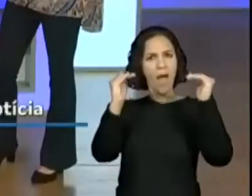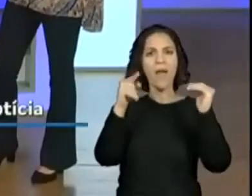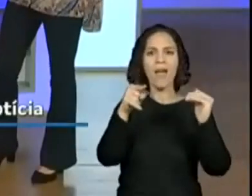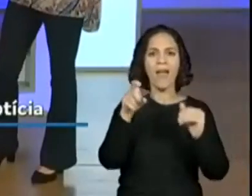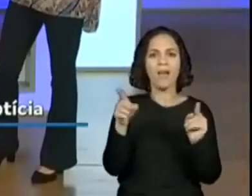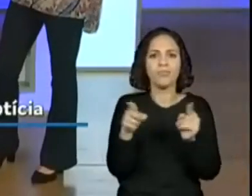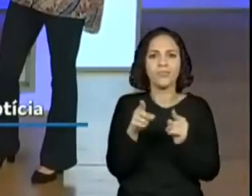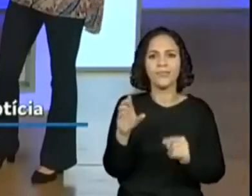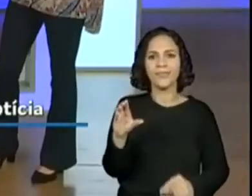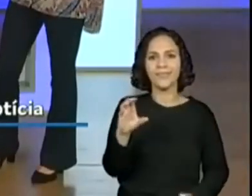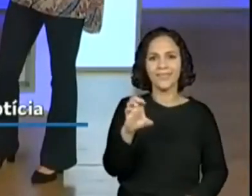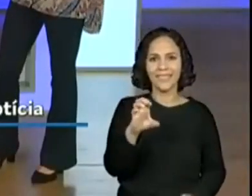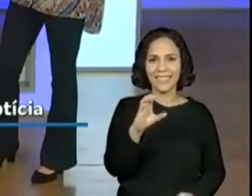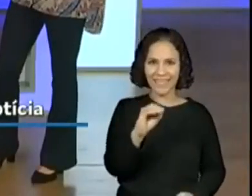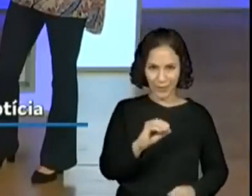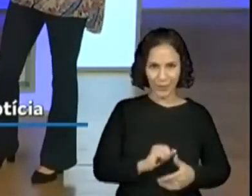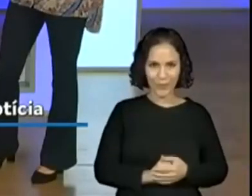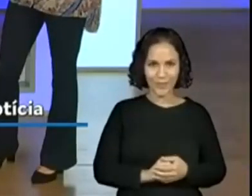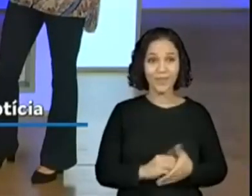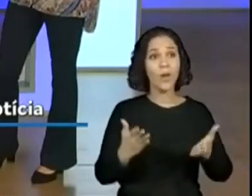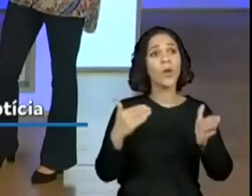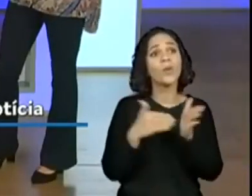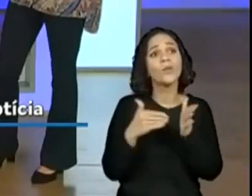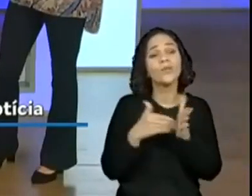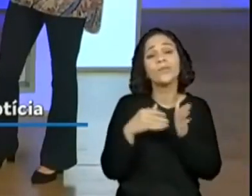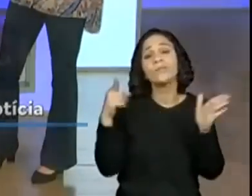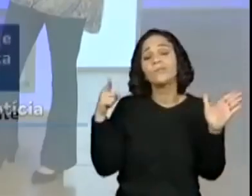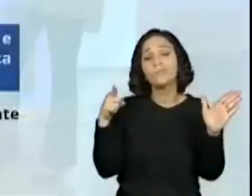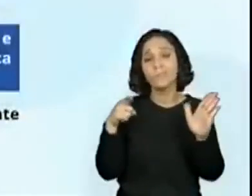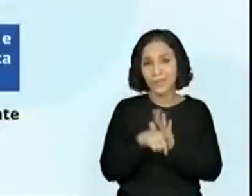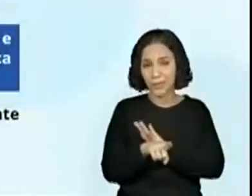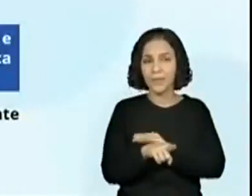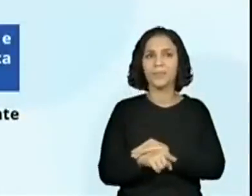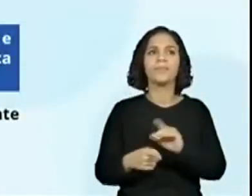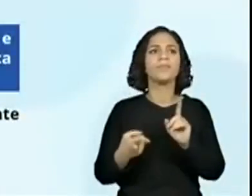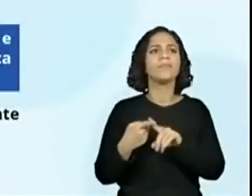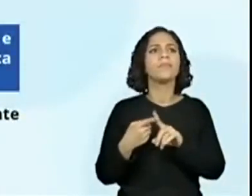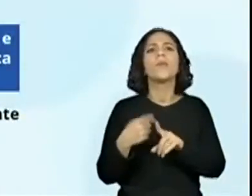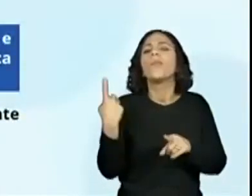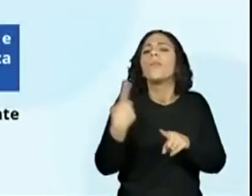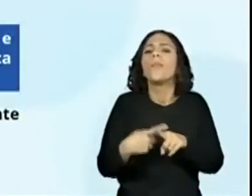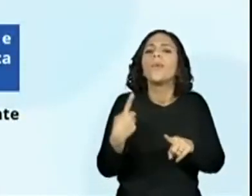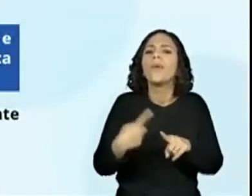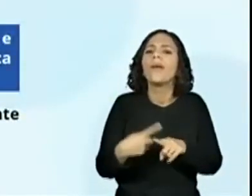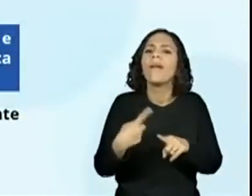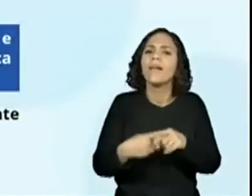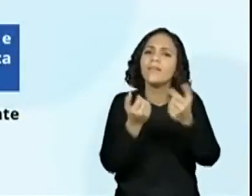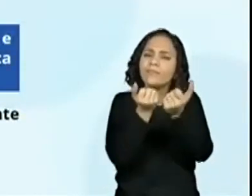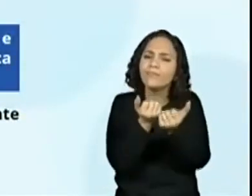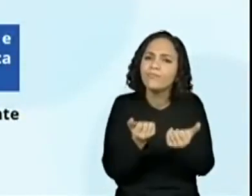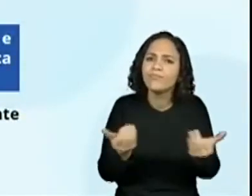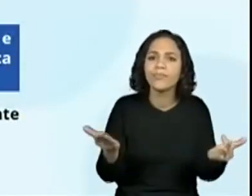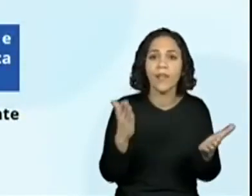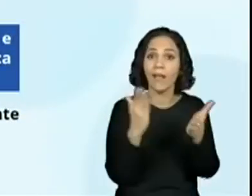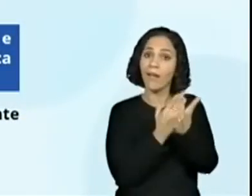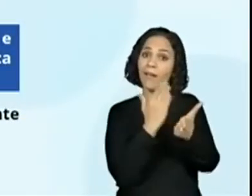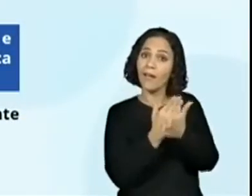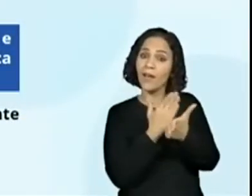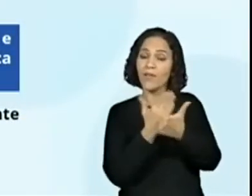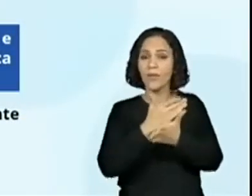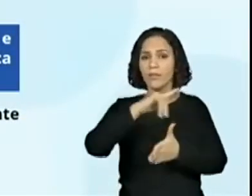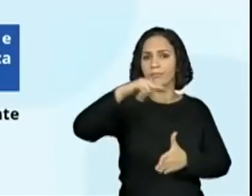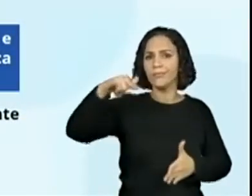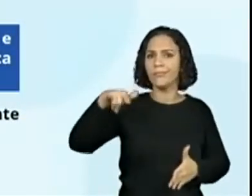último questionamento, que a aula passa muito rápido, né? Por que entregar livros com drones foi uma solução